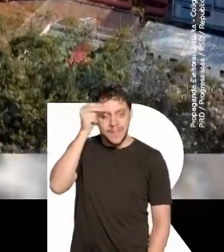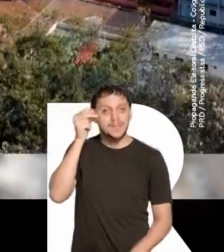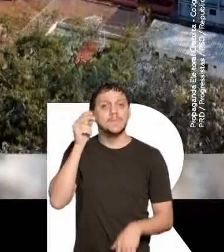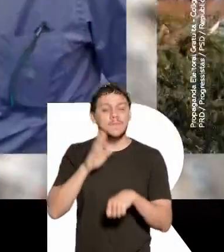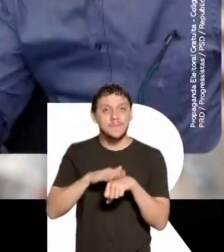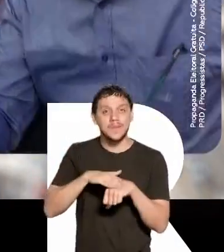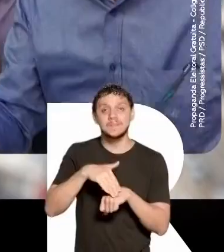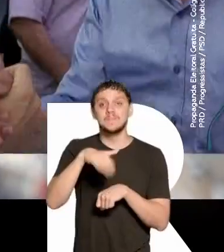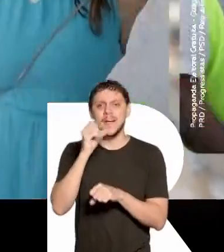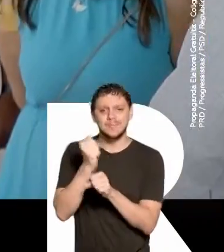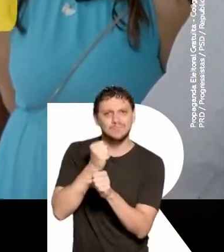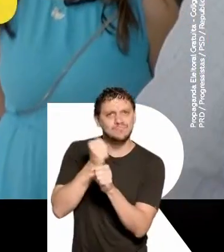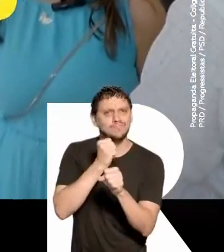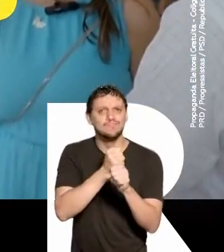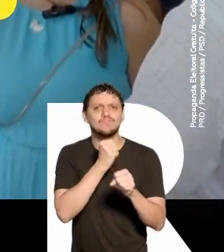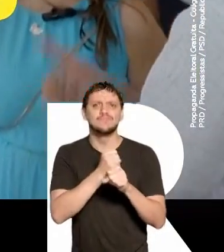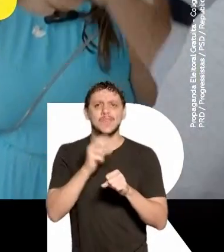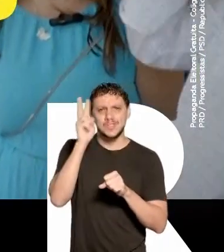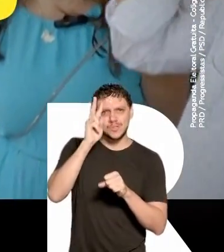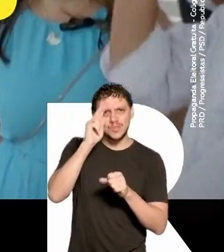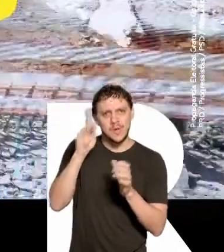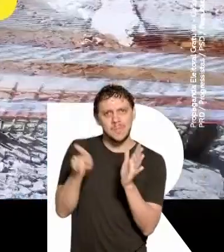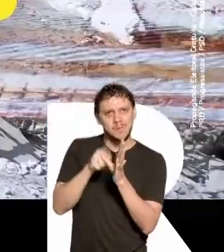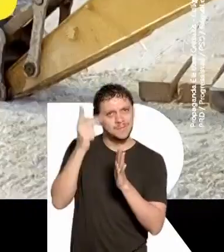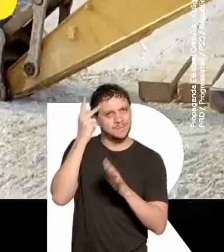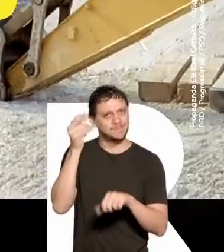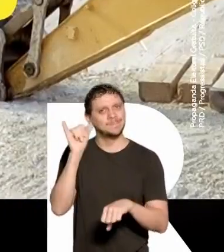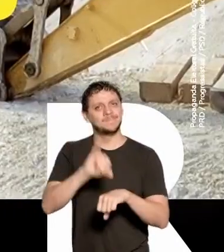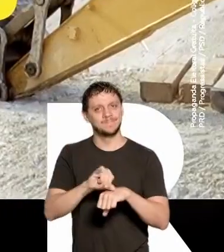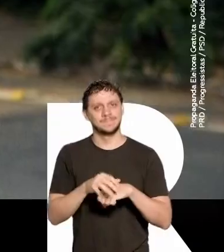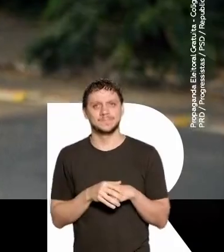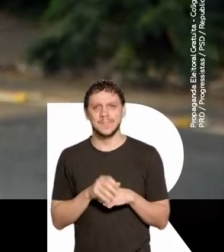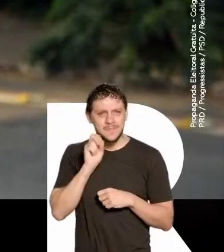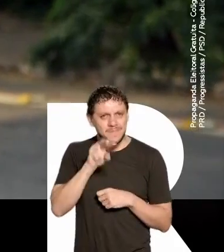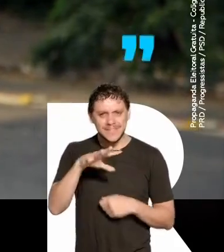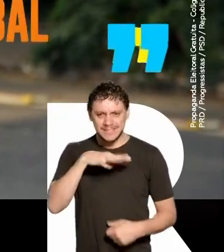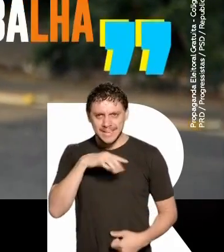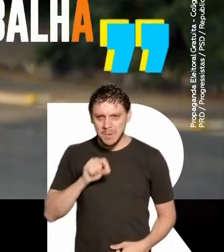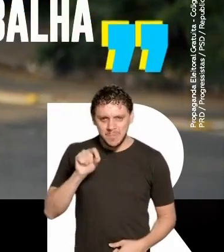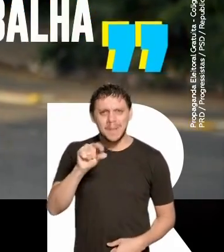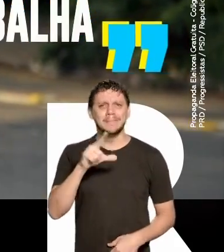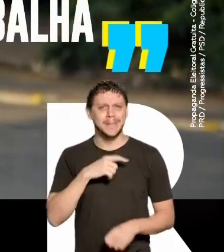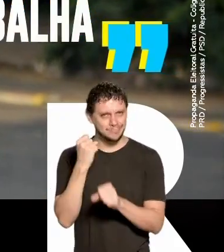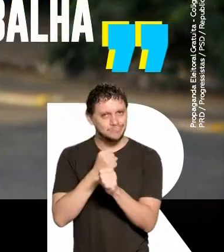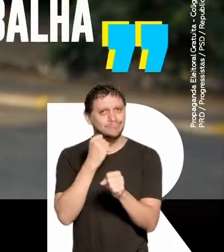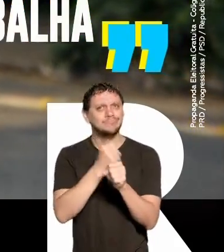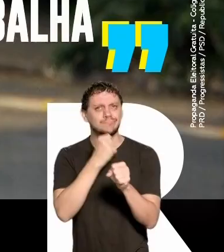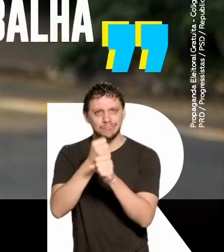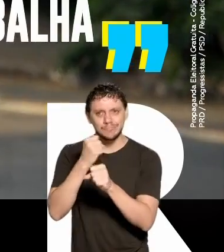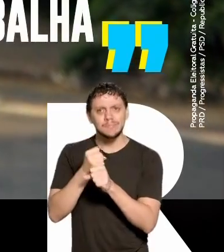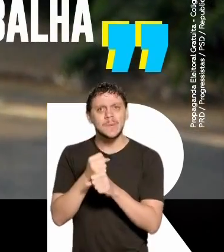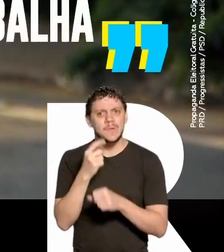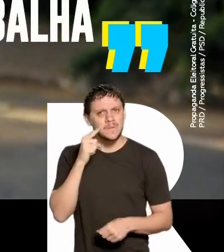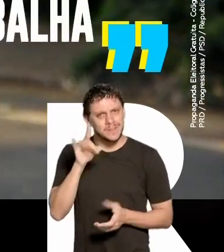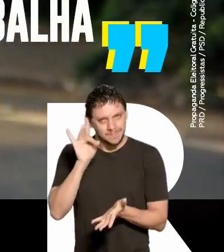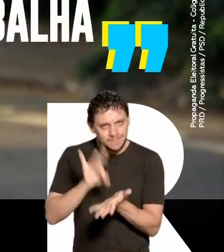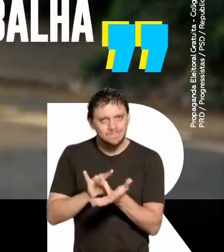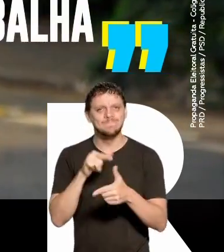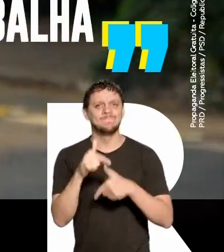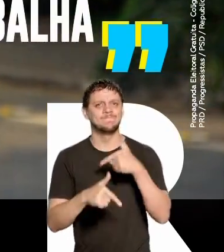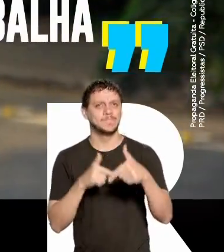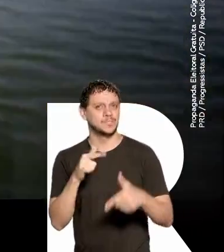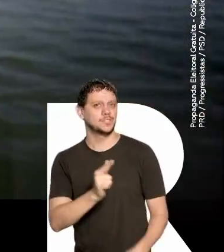prefeito que realiza o maior plano de obras da história da capital. Tem obra em toda a cidade e a gente vê que realmente